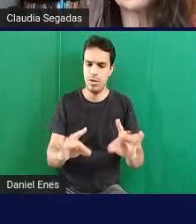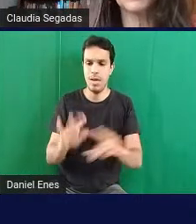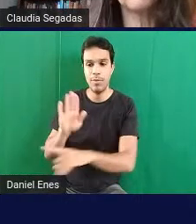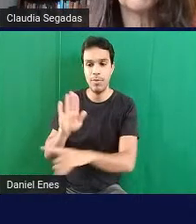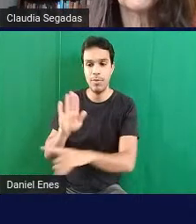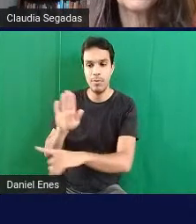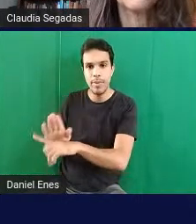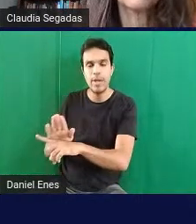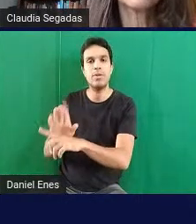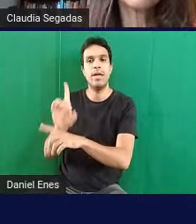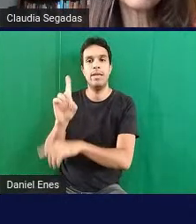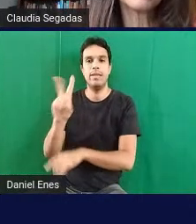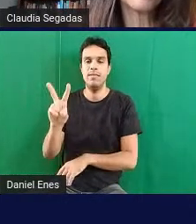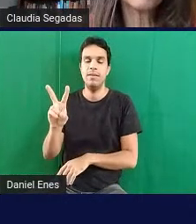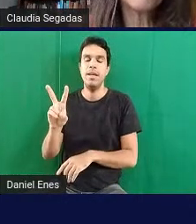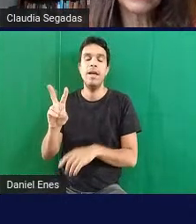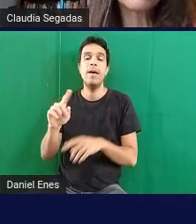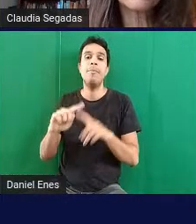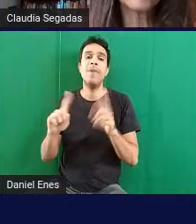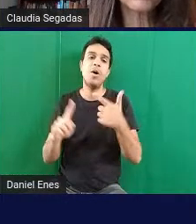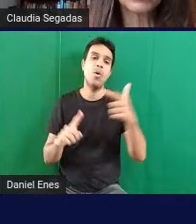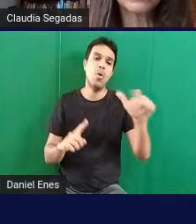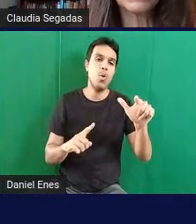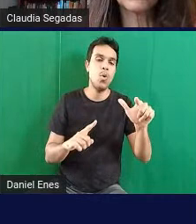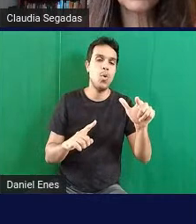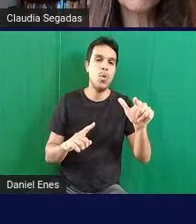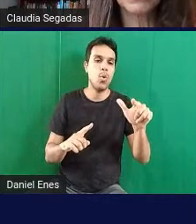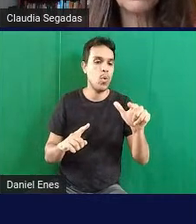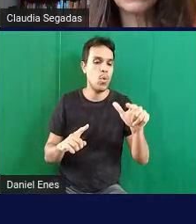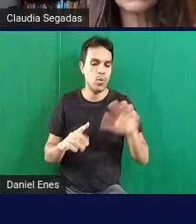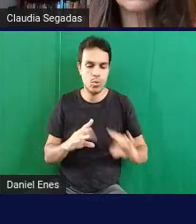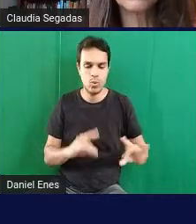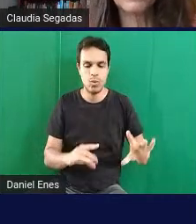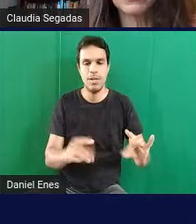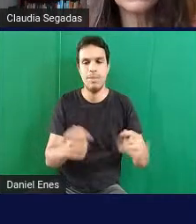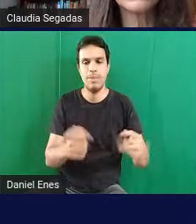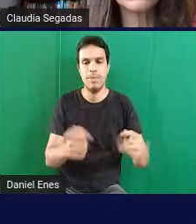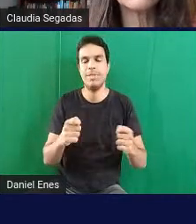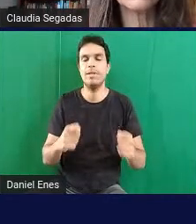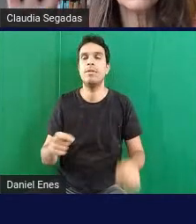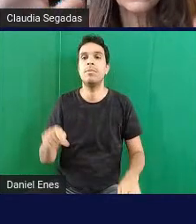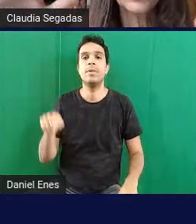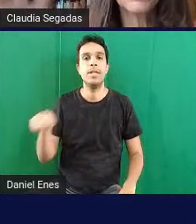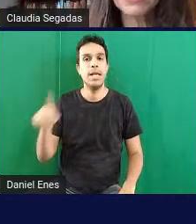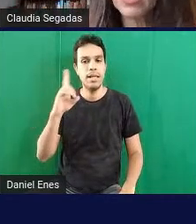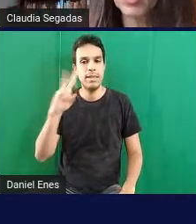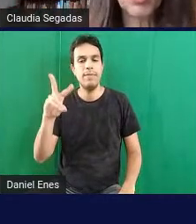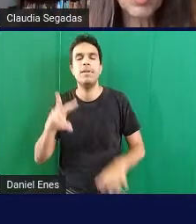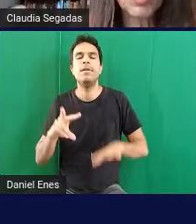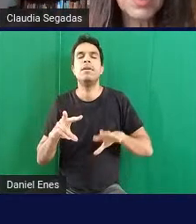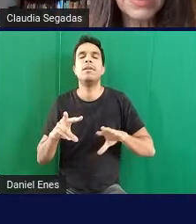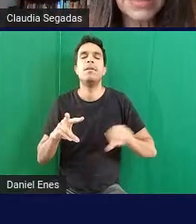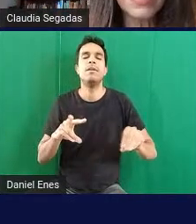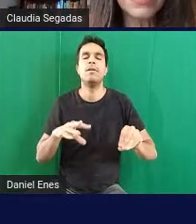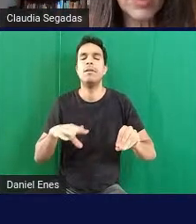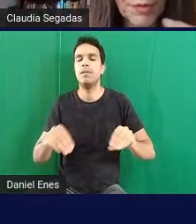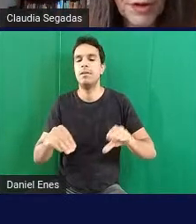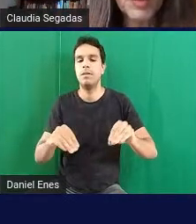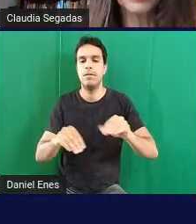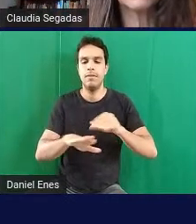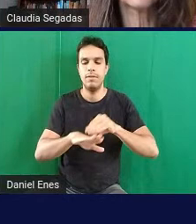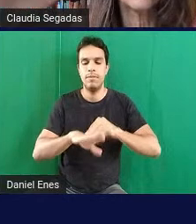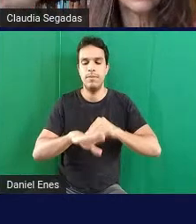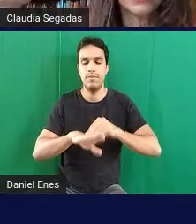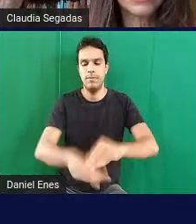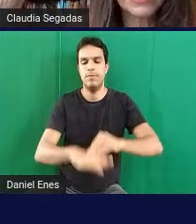adequado para que não esse material não ficasse escorregando sobre a mesa não caísse tivesse todas as